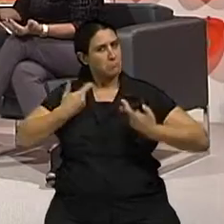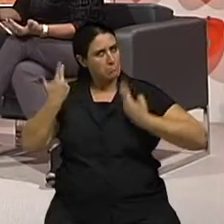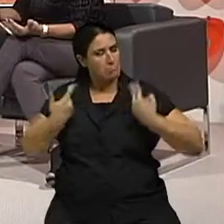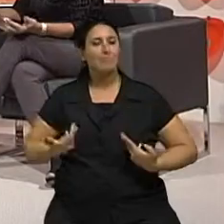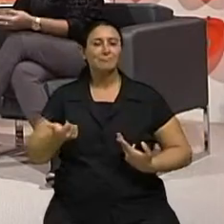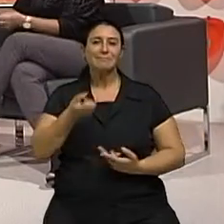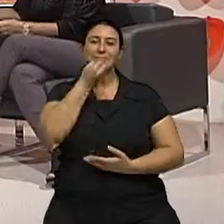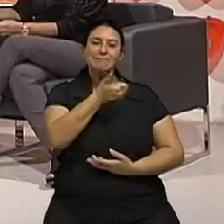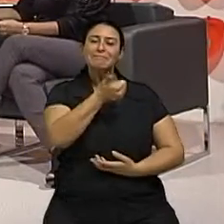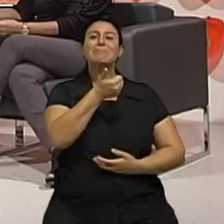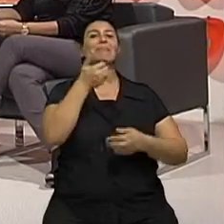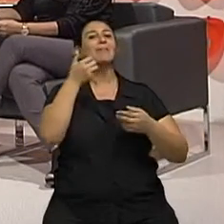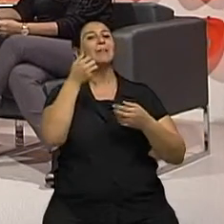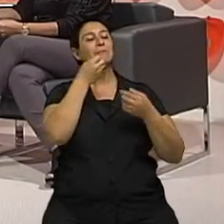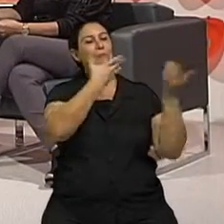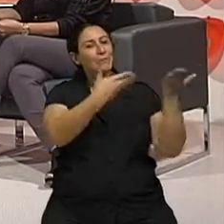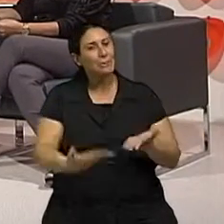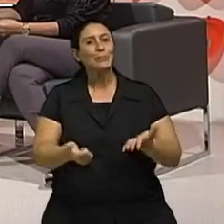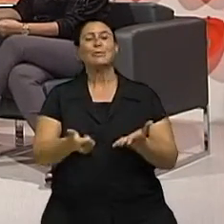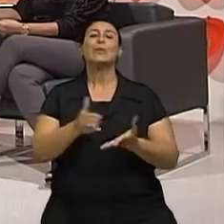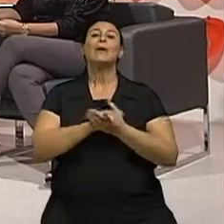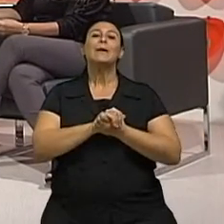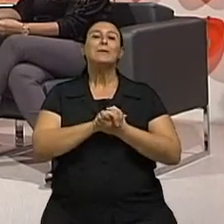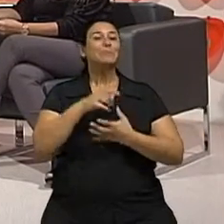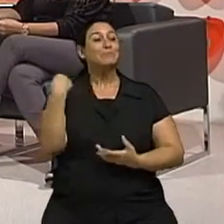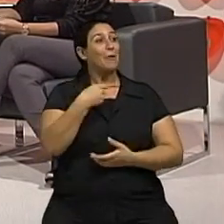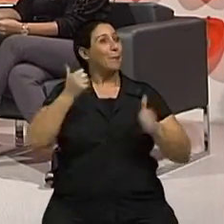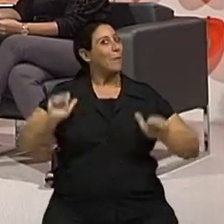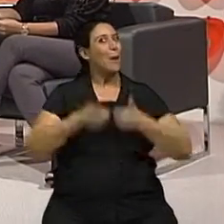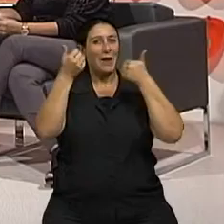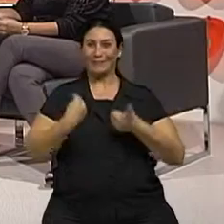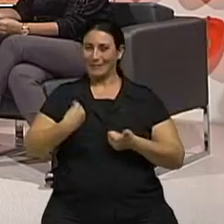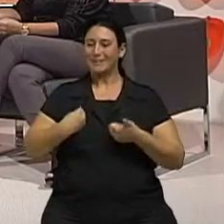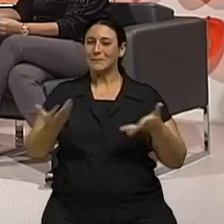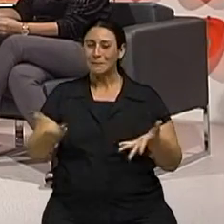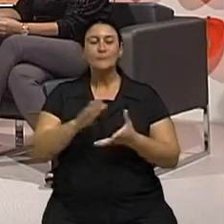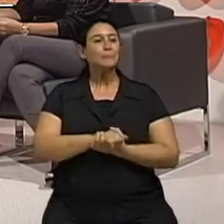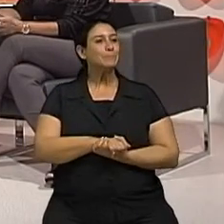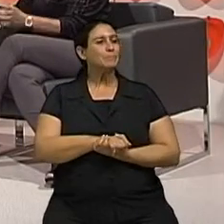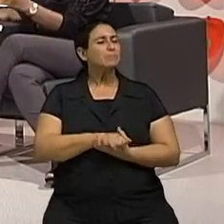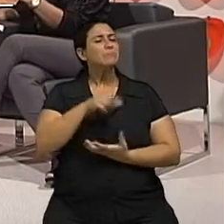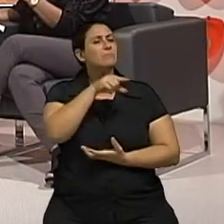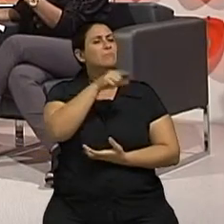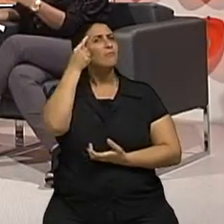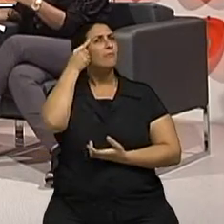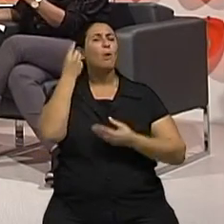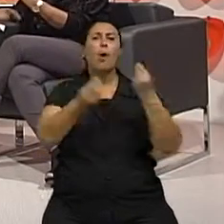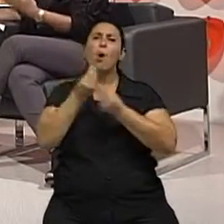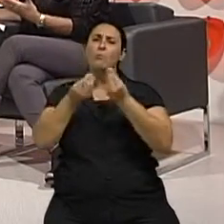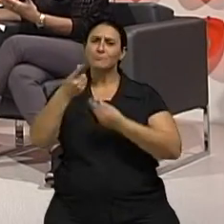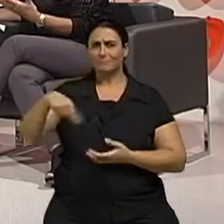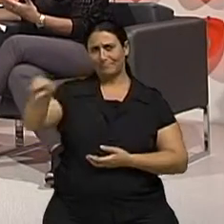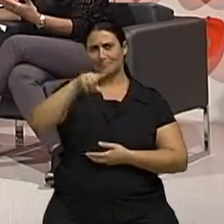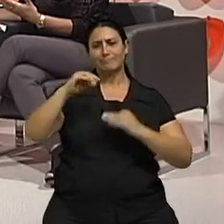melhor ainda. Isso é muito bom. meu, Isabel. Que coisa boa, doutor Jones. Me diga o seguinte, a questão da cirurgia